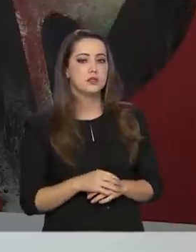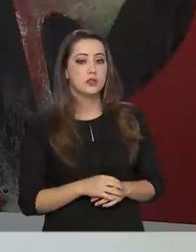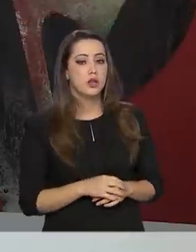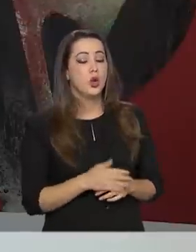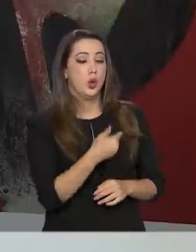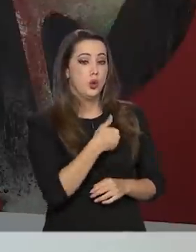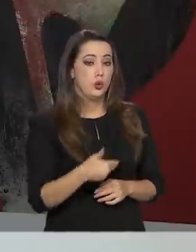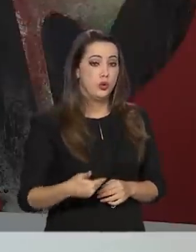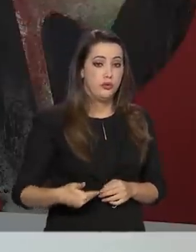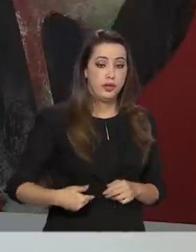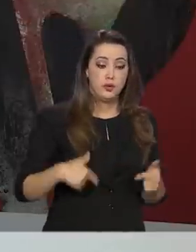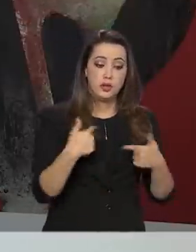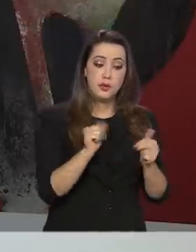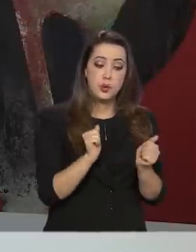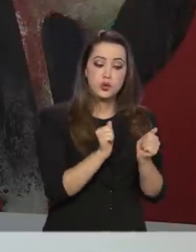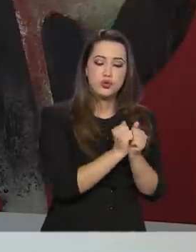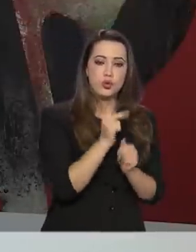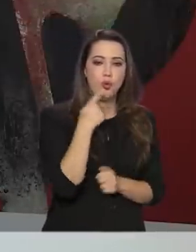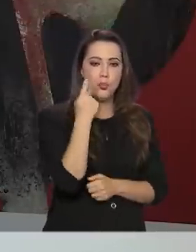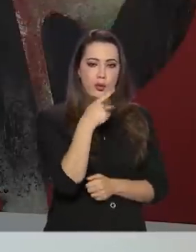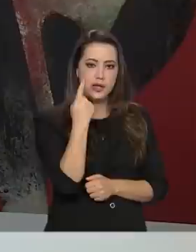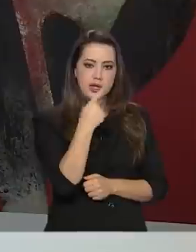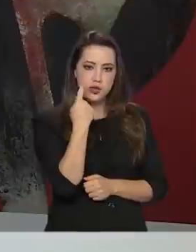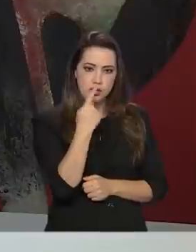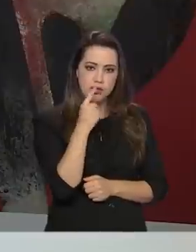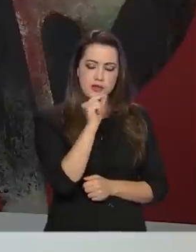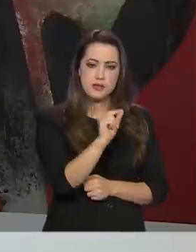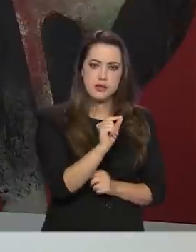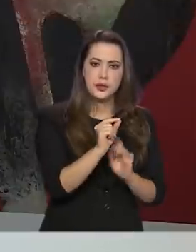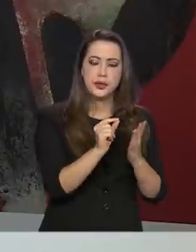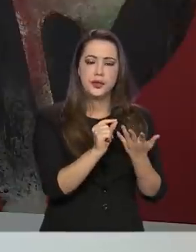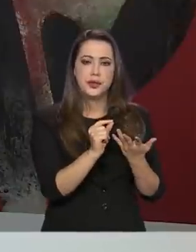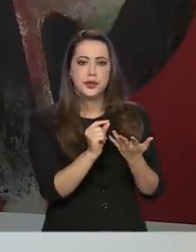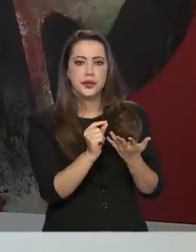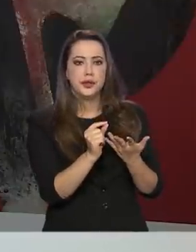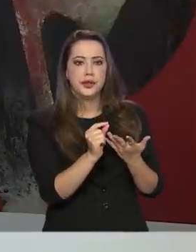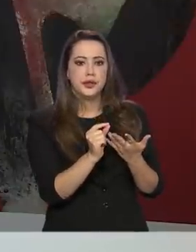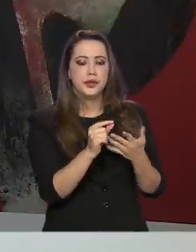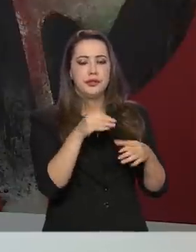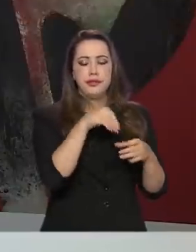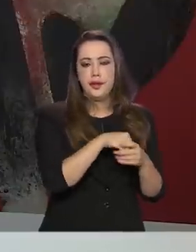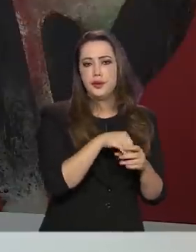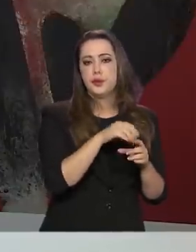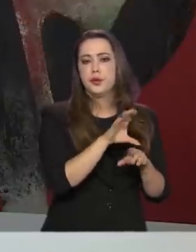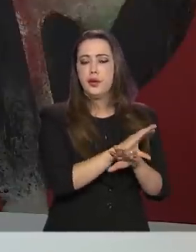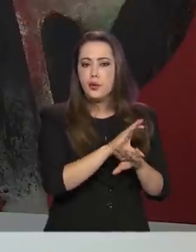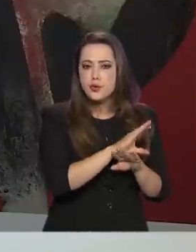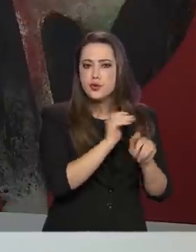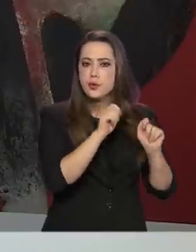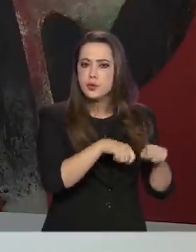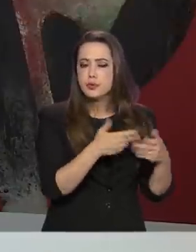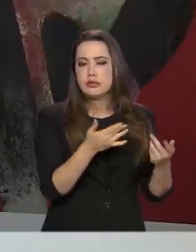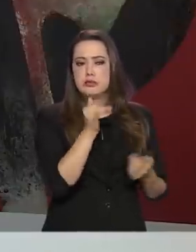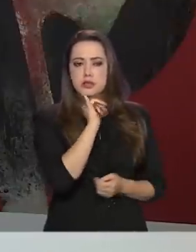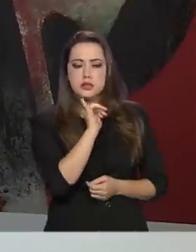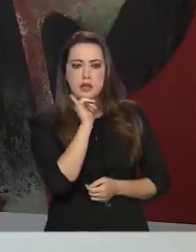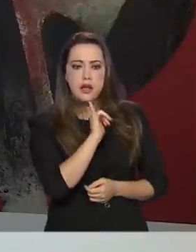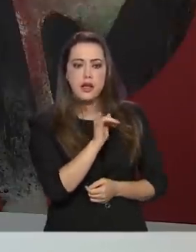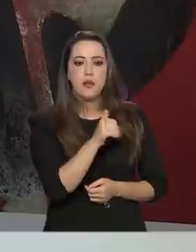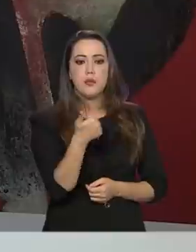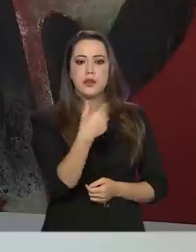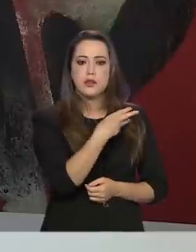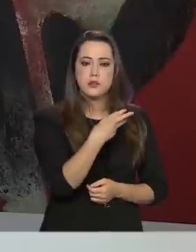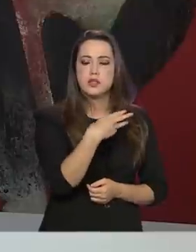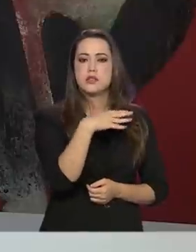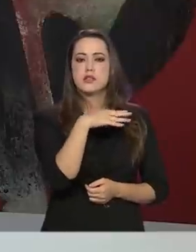infraconstitucionais. Então, você teve a antecipação do 13º, 50% do 13º dos